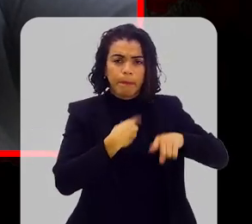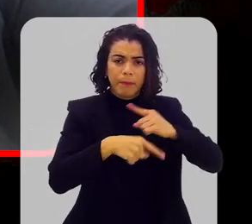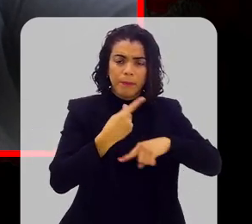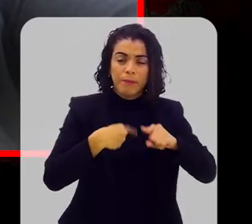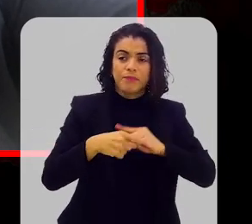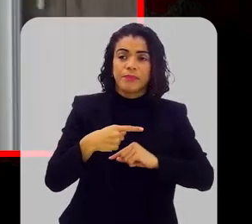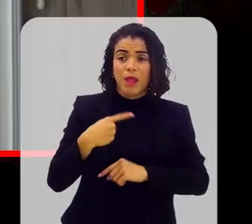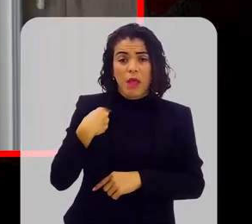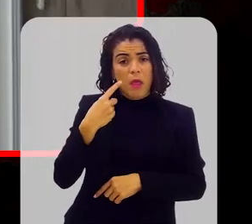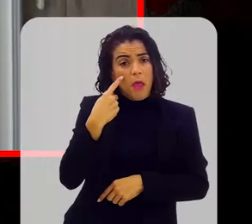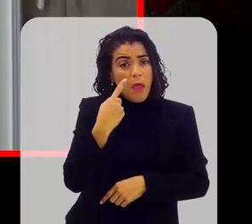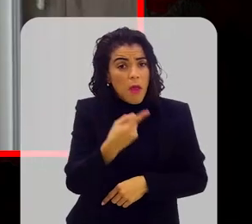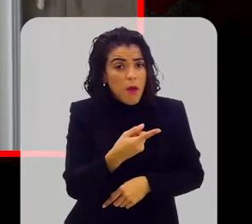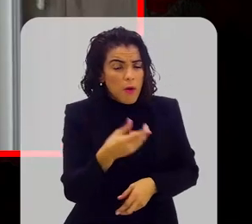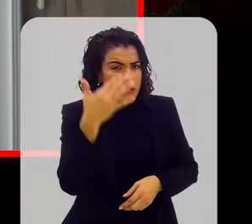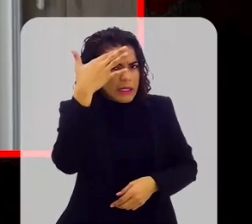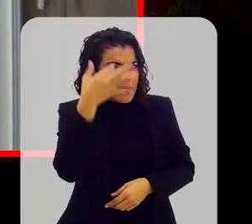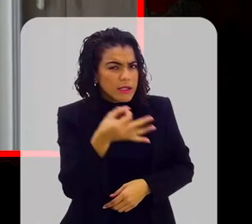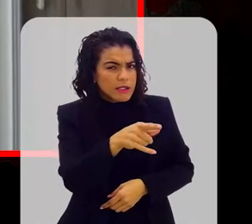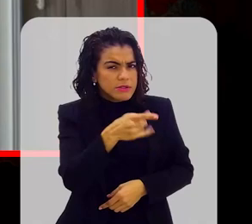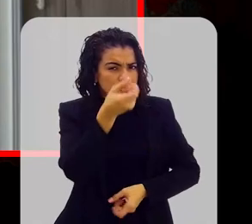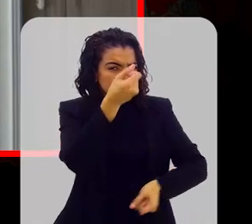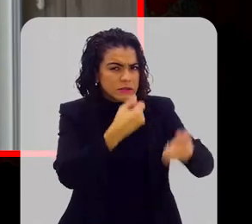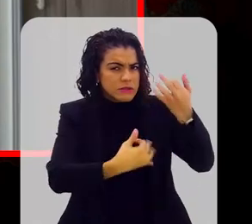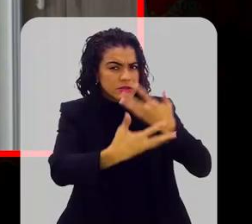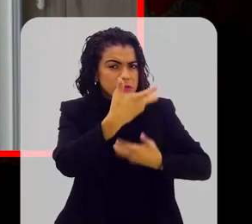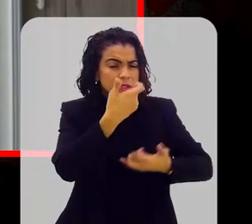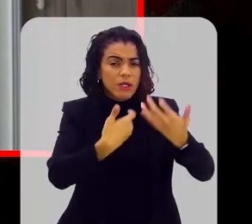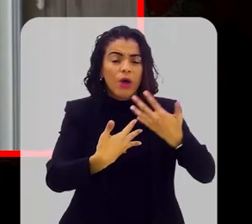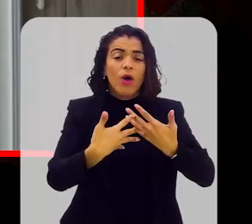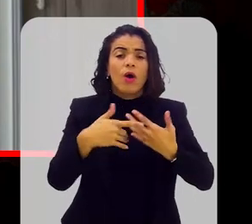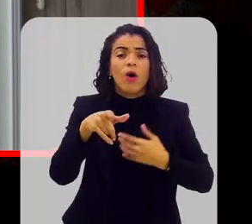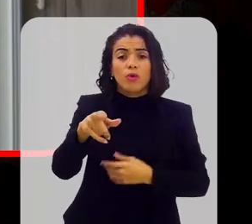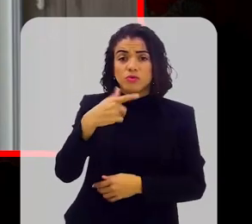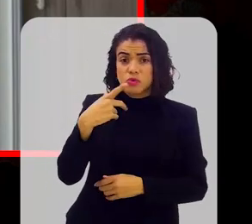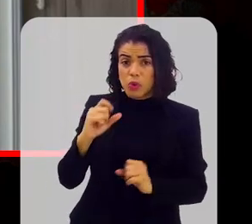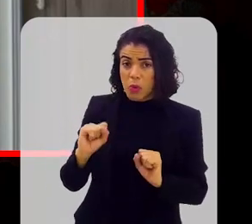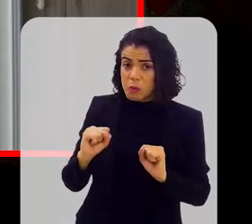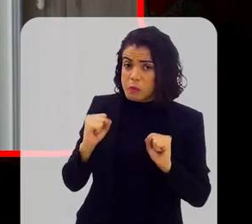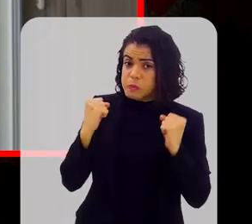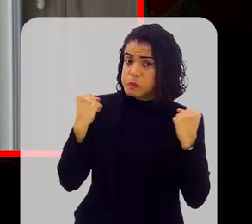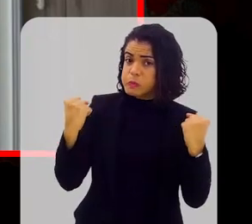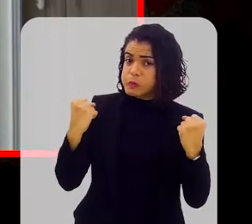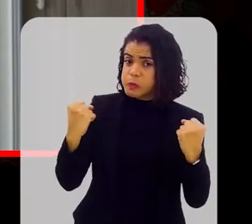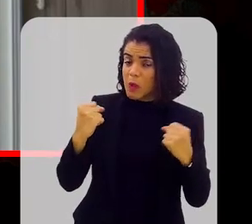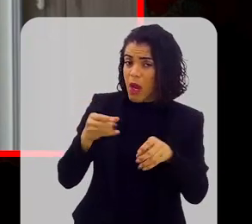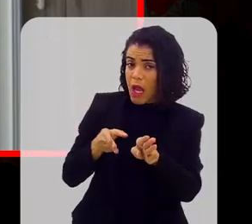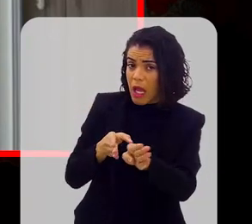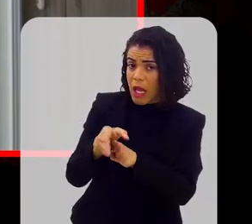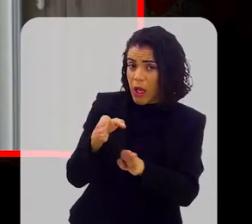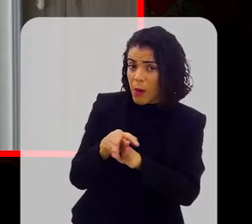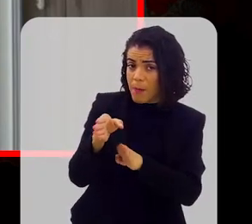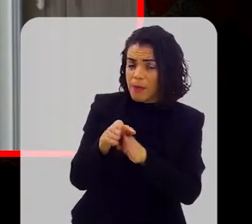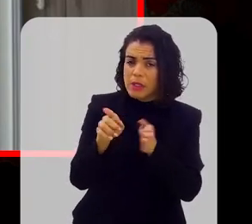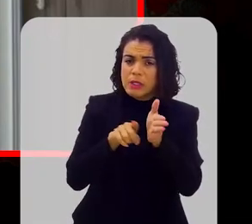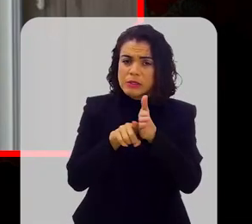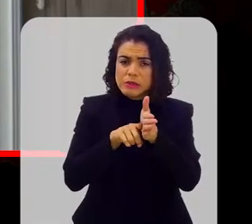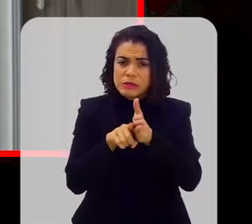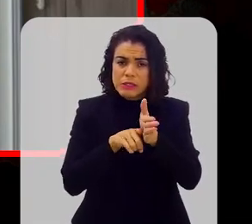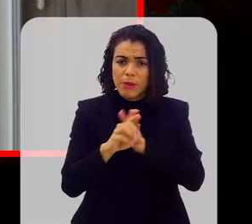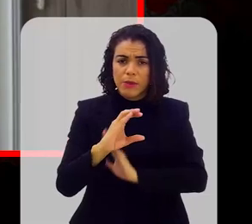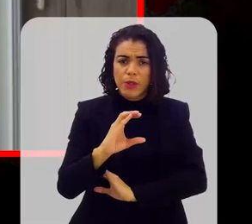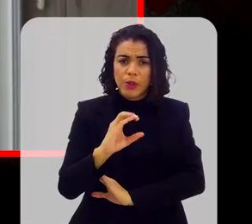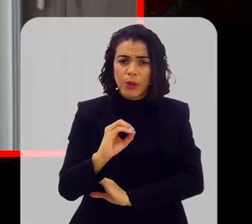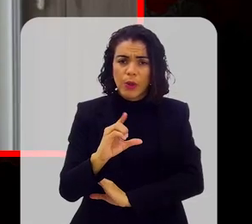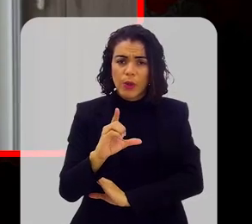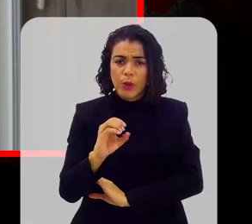especiais. Então, doutor, pelo que eu depreendi do que o senhor acaba de nos explicar, o senhor fortemente recomenda o exame